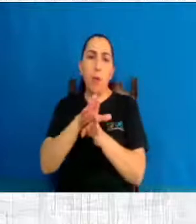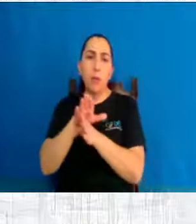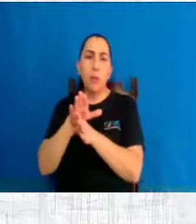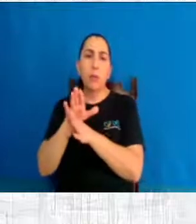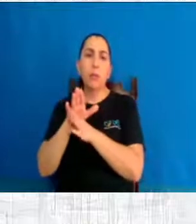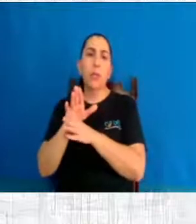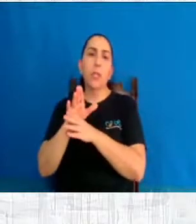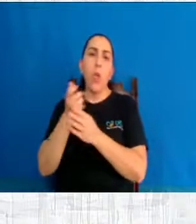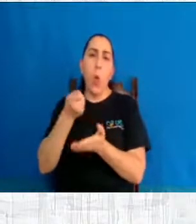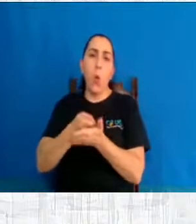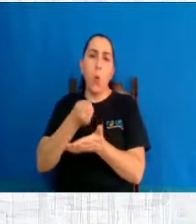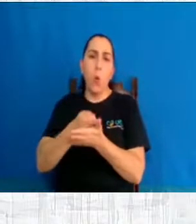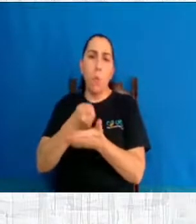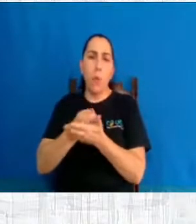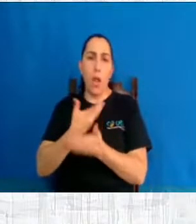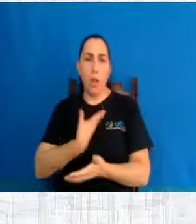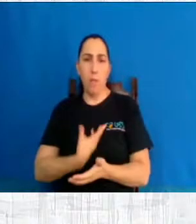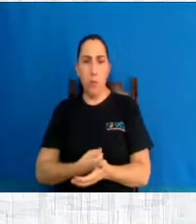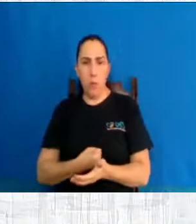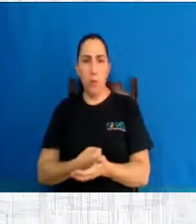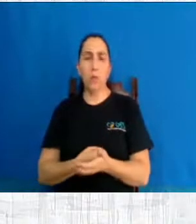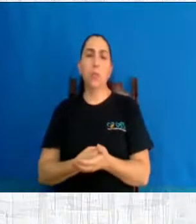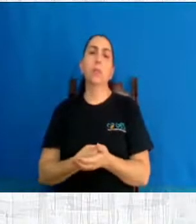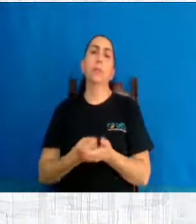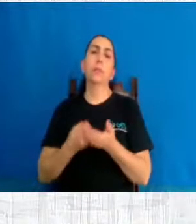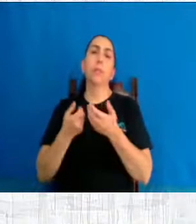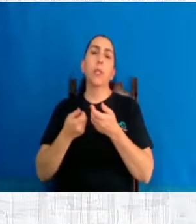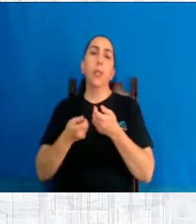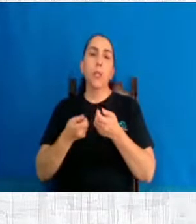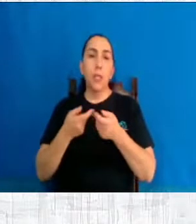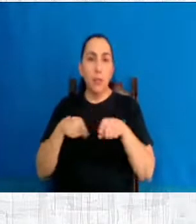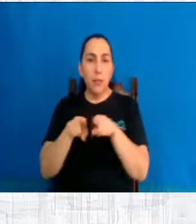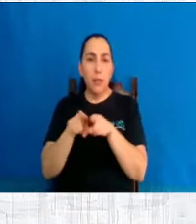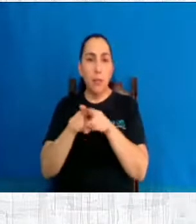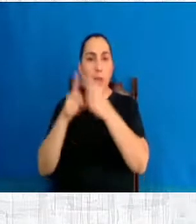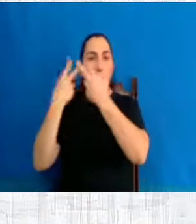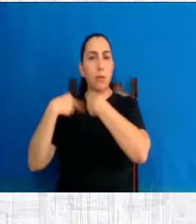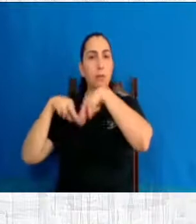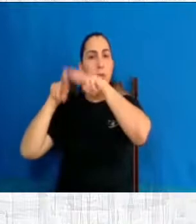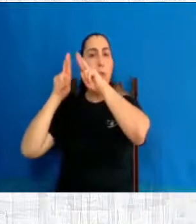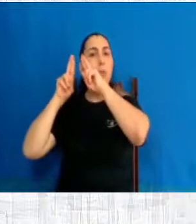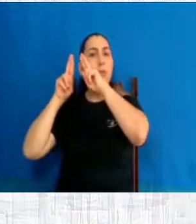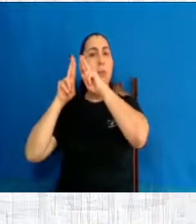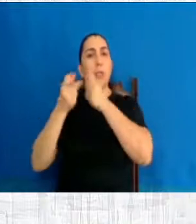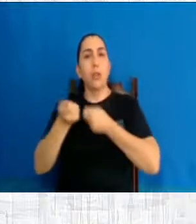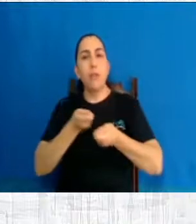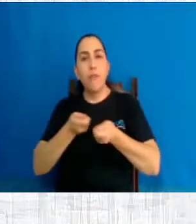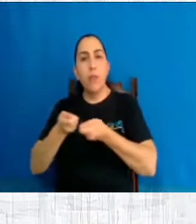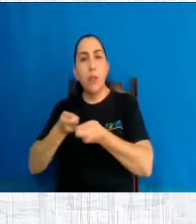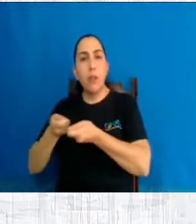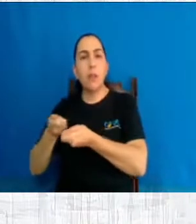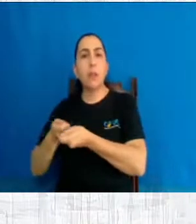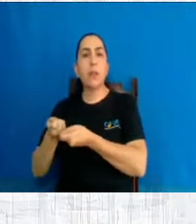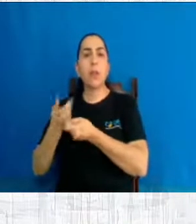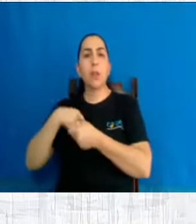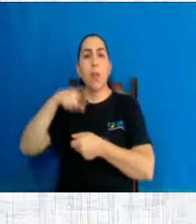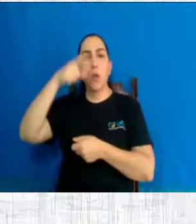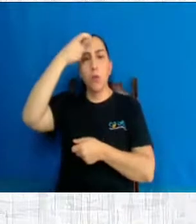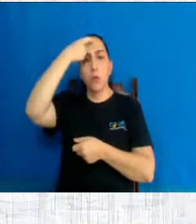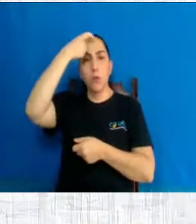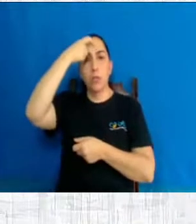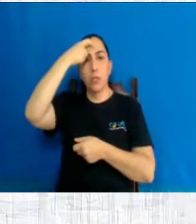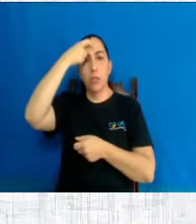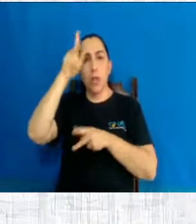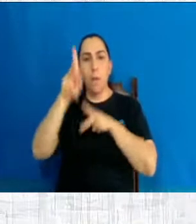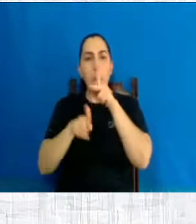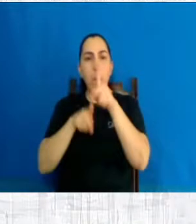que além da punição, devem contribuir com a manutenção financeira da criança. Ela tem um teste de DNA para fazer. Conscientizar a população sobre os